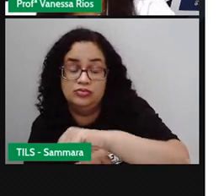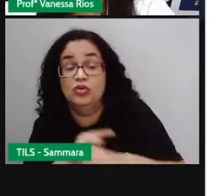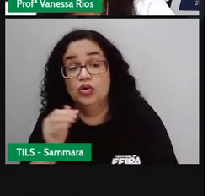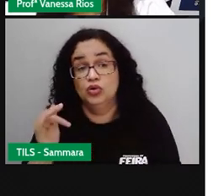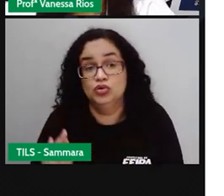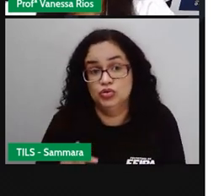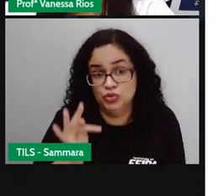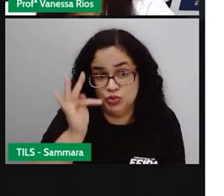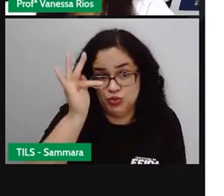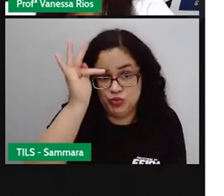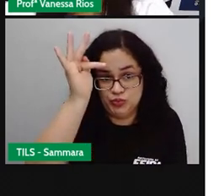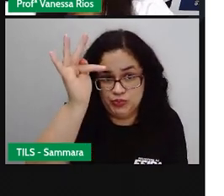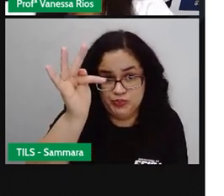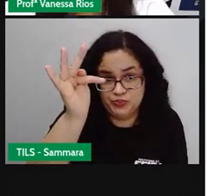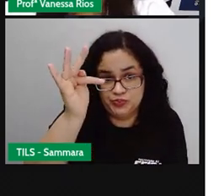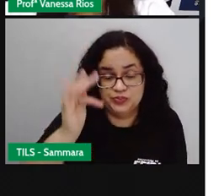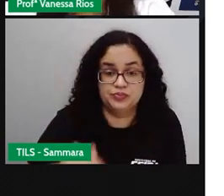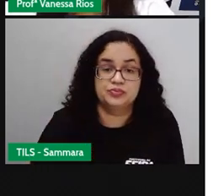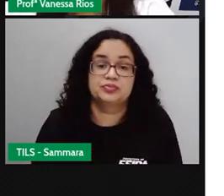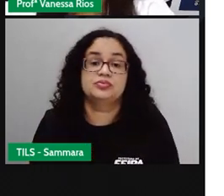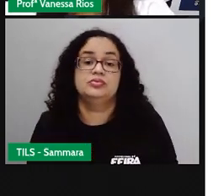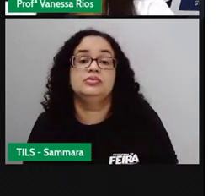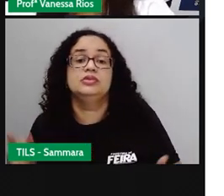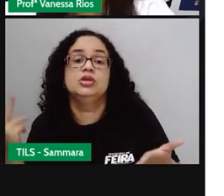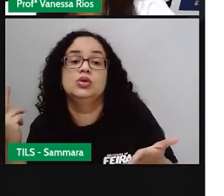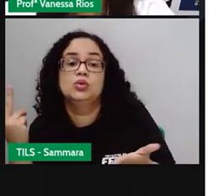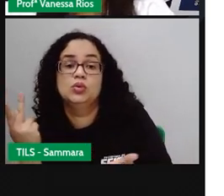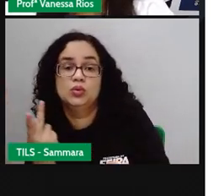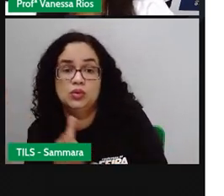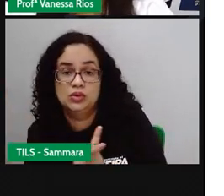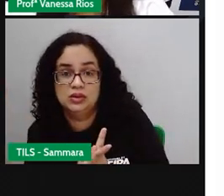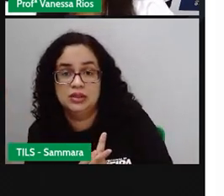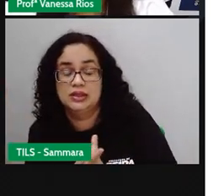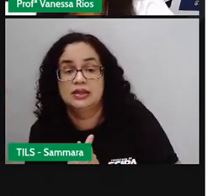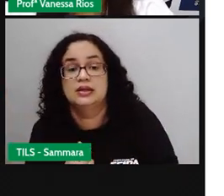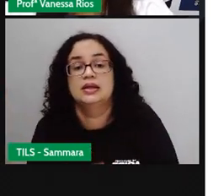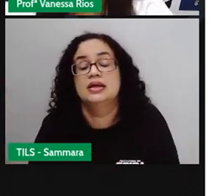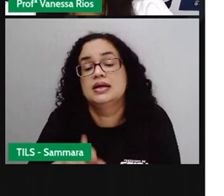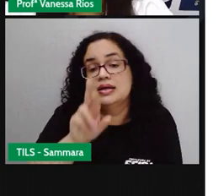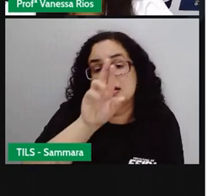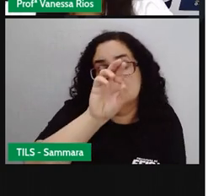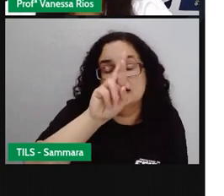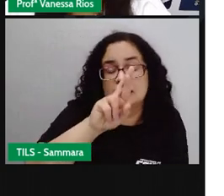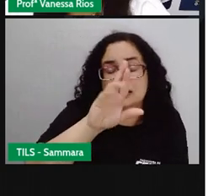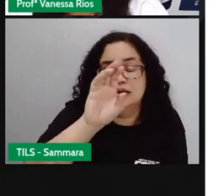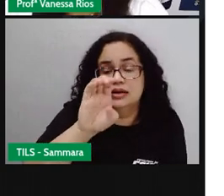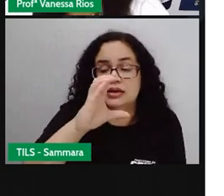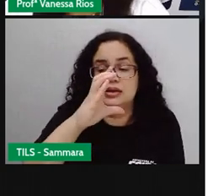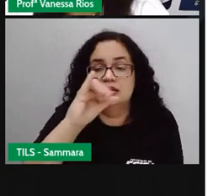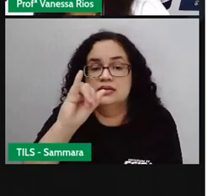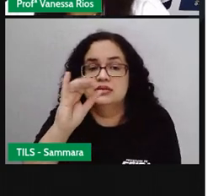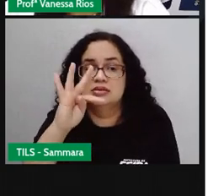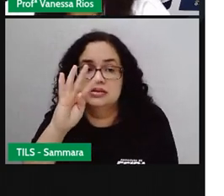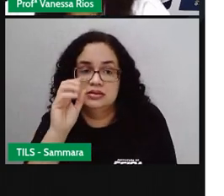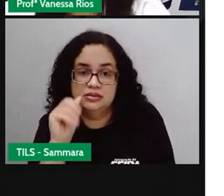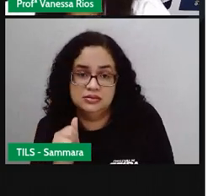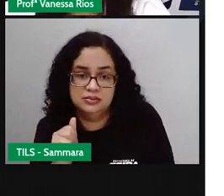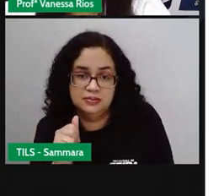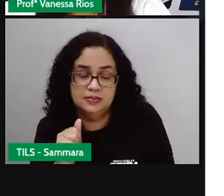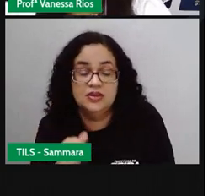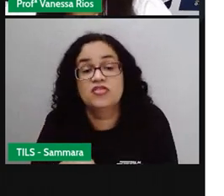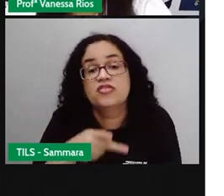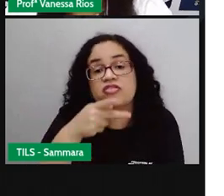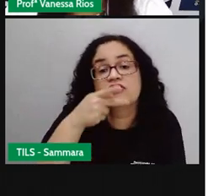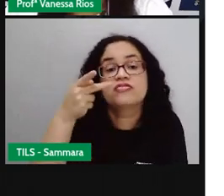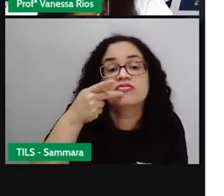futuro agora a gente vai para recita quando a gente fala Luciana recita a gente